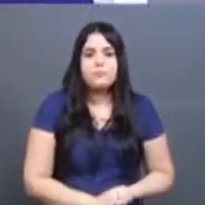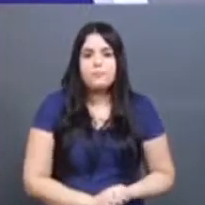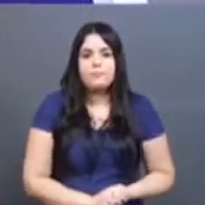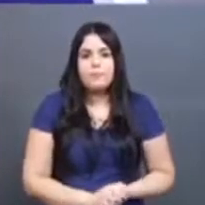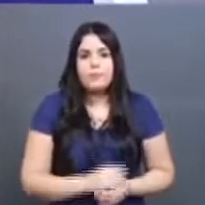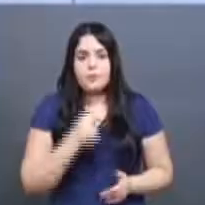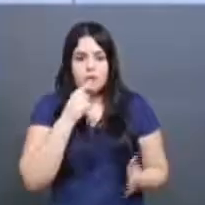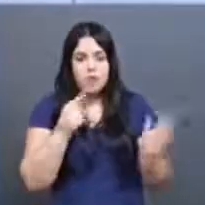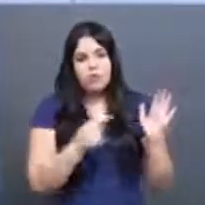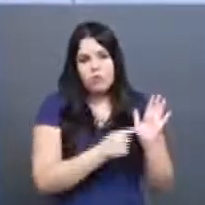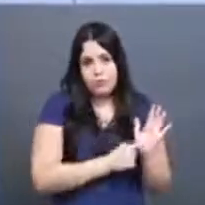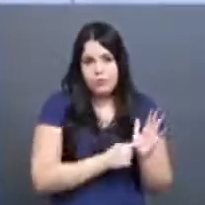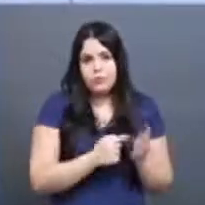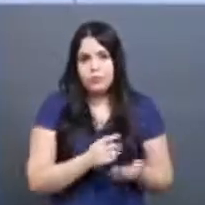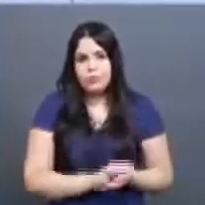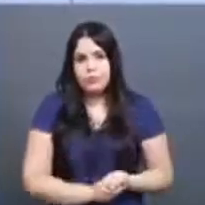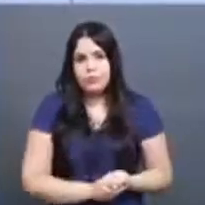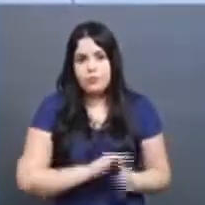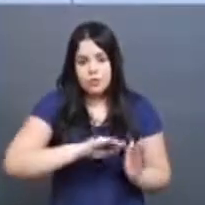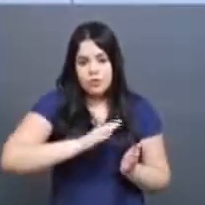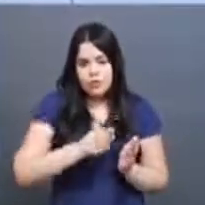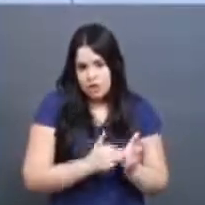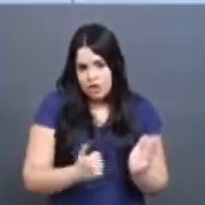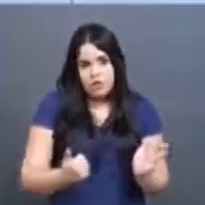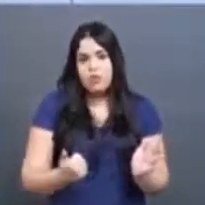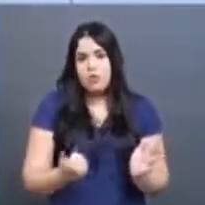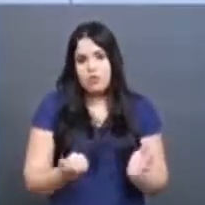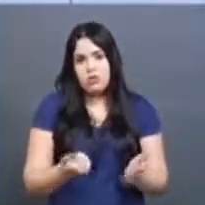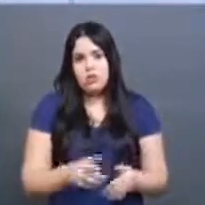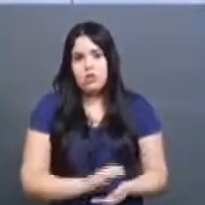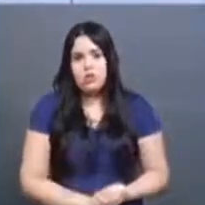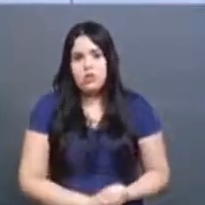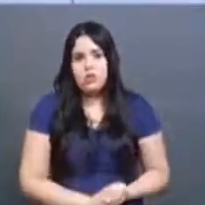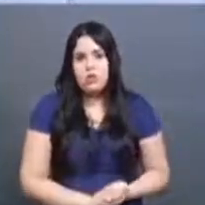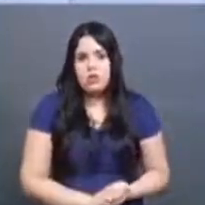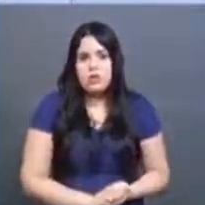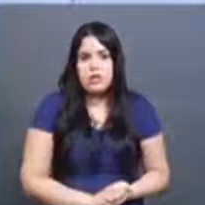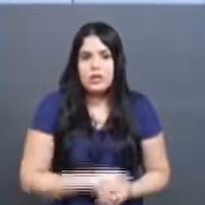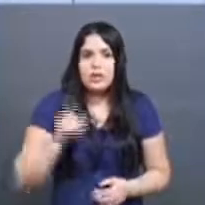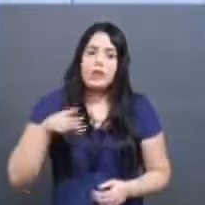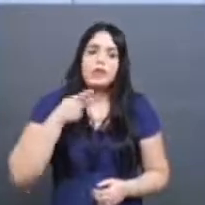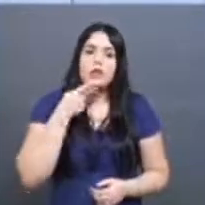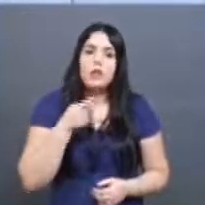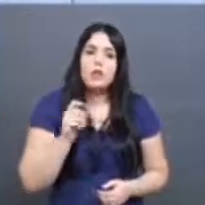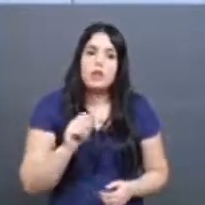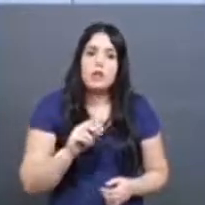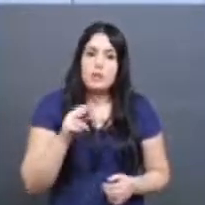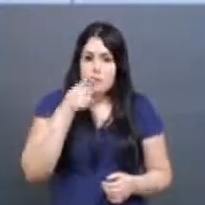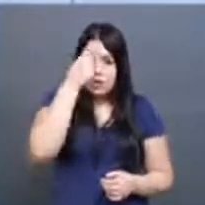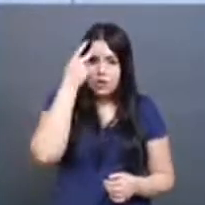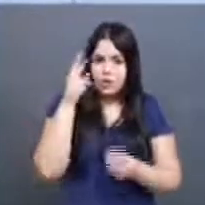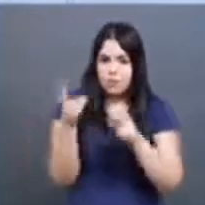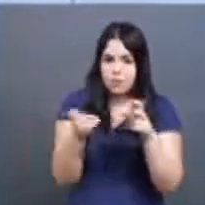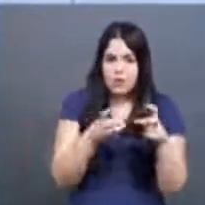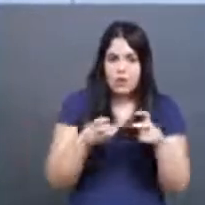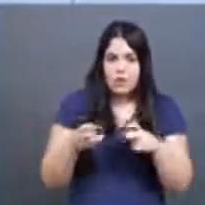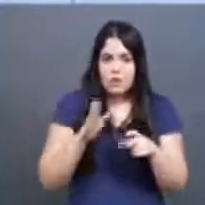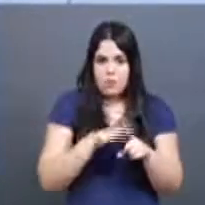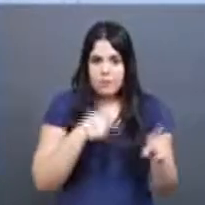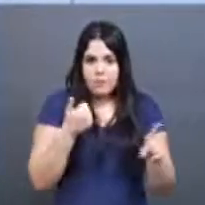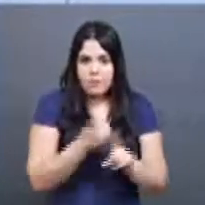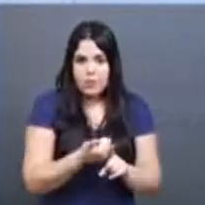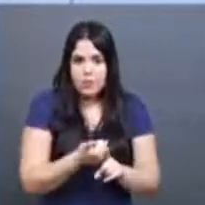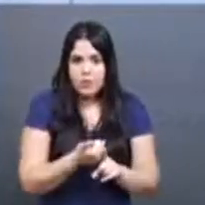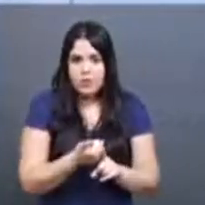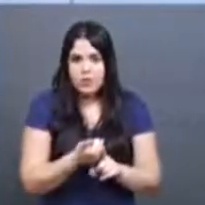denunciado, e para que seja retirado o mais rápido possível? É trabalhar com os espectadores, com os adolescentes, as crianças, para que eles